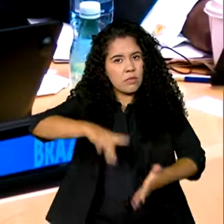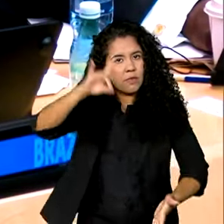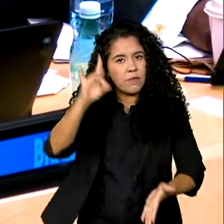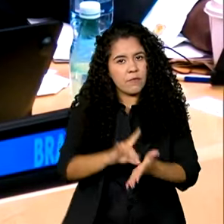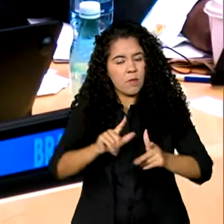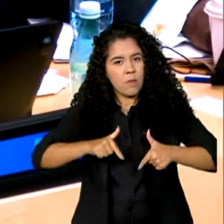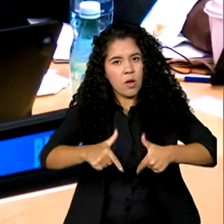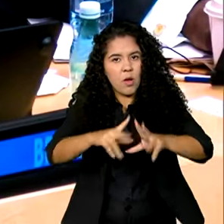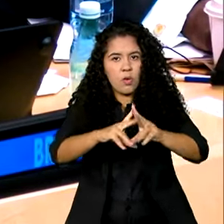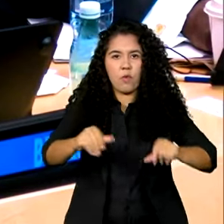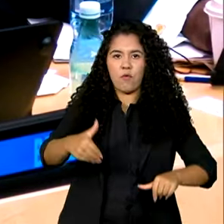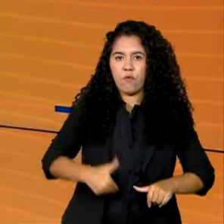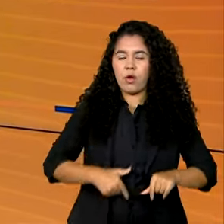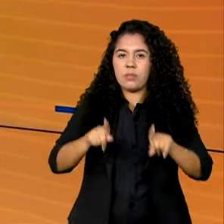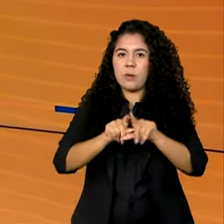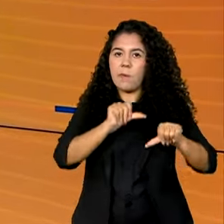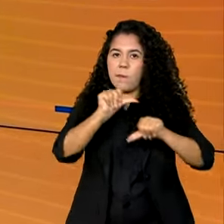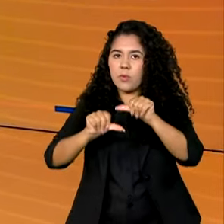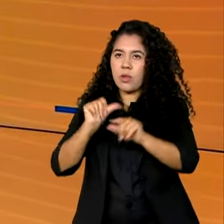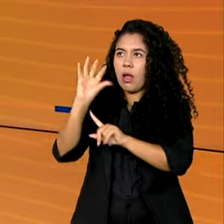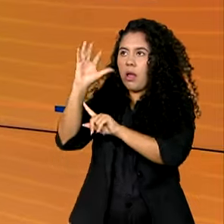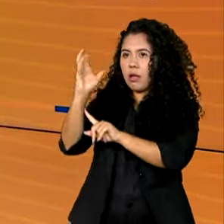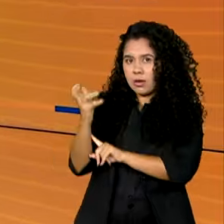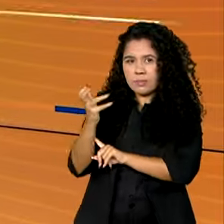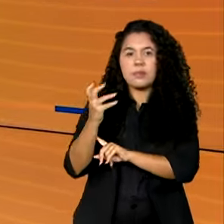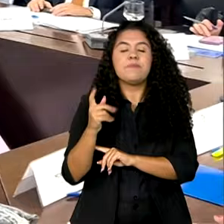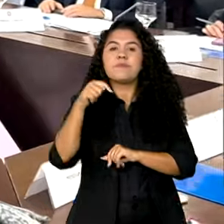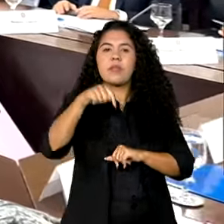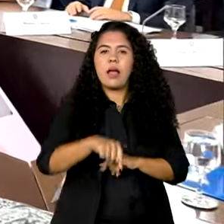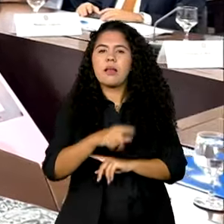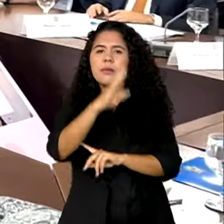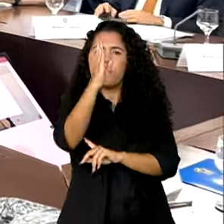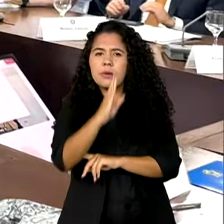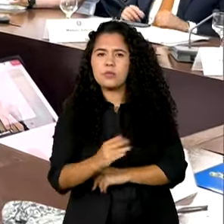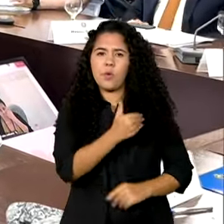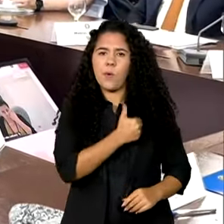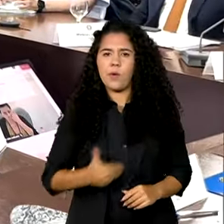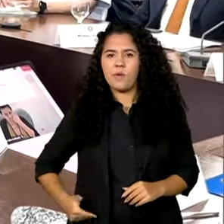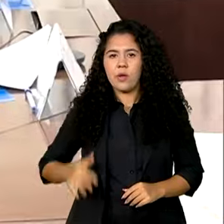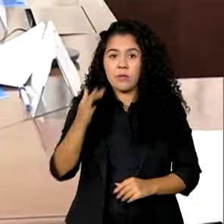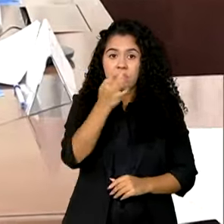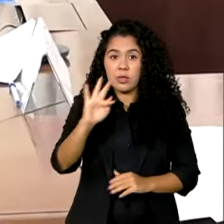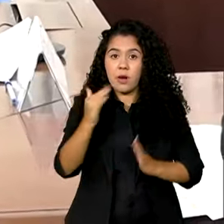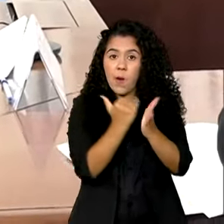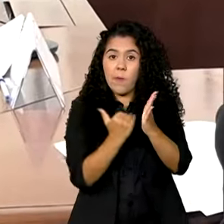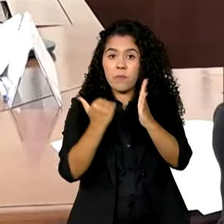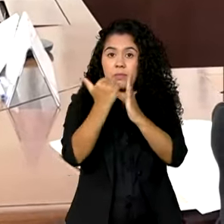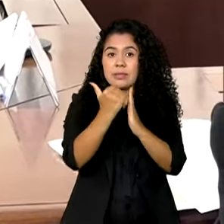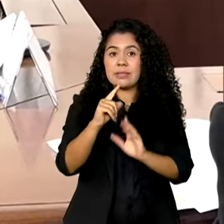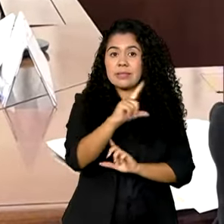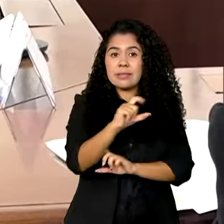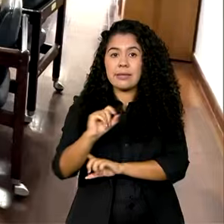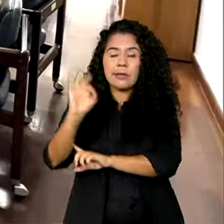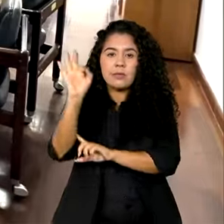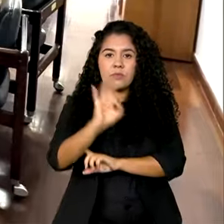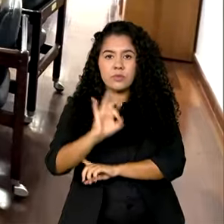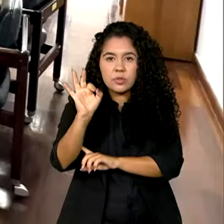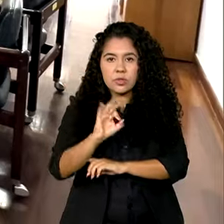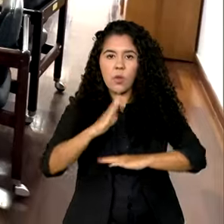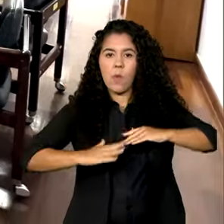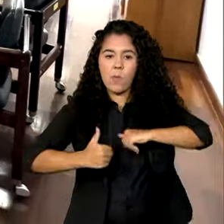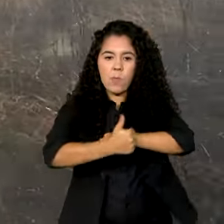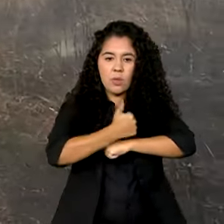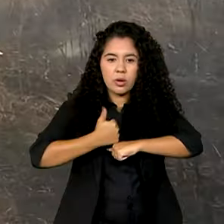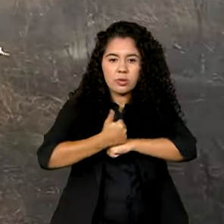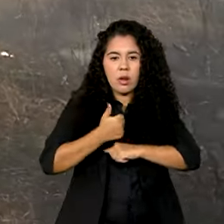contra a fome e mudanças do clima. Aqui no Brasil, o governo federal aumenta em mais de 100% o número de agentes em